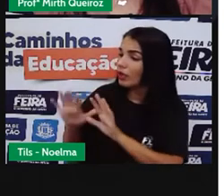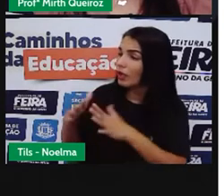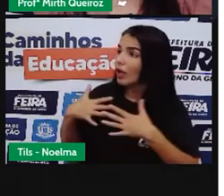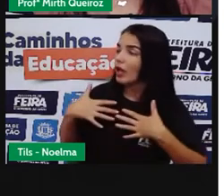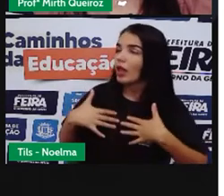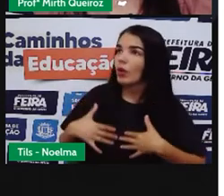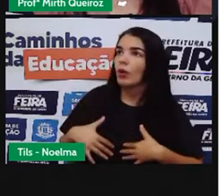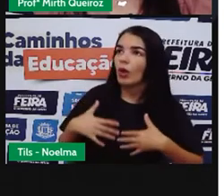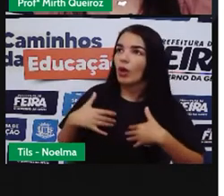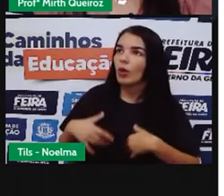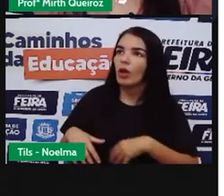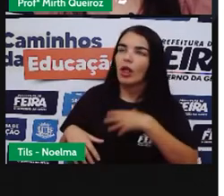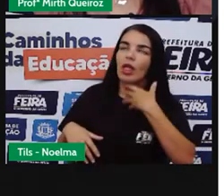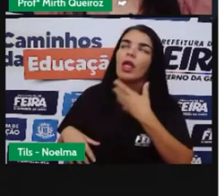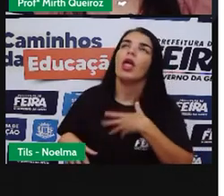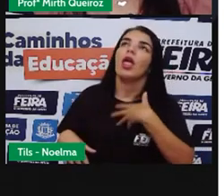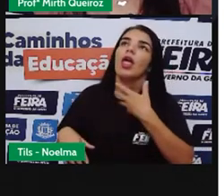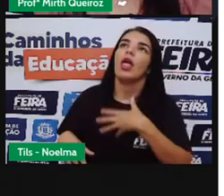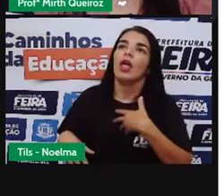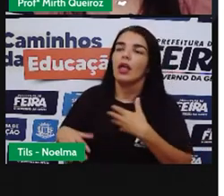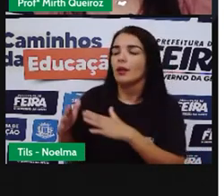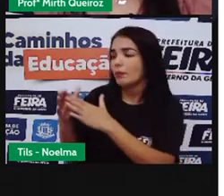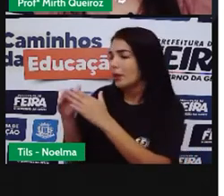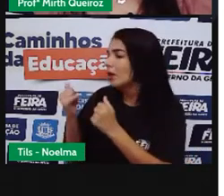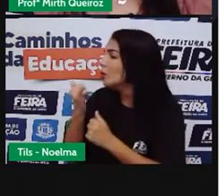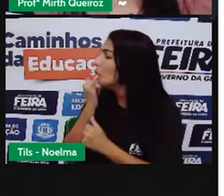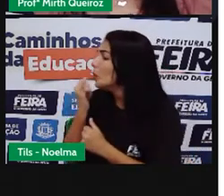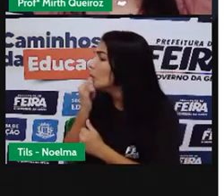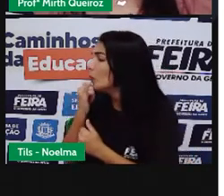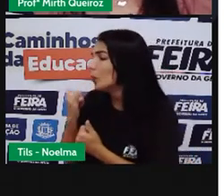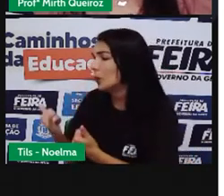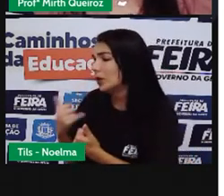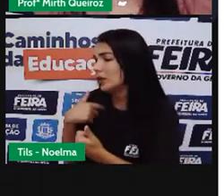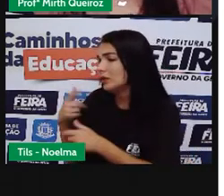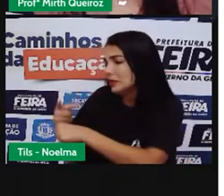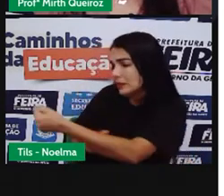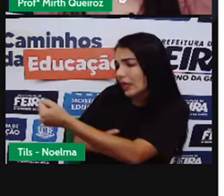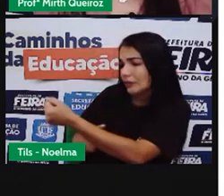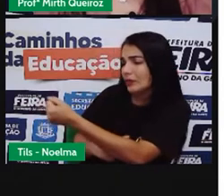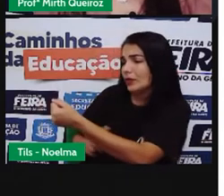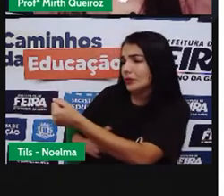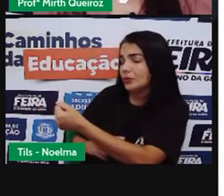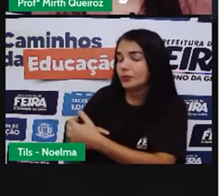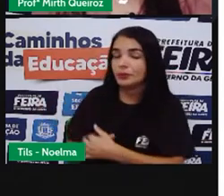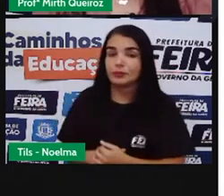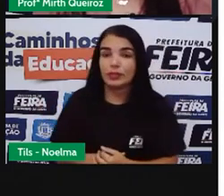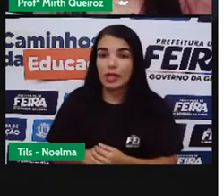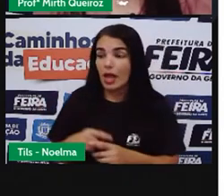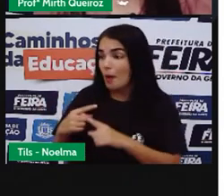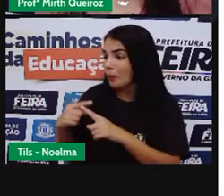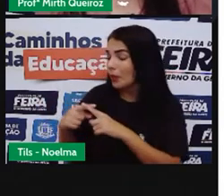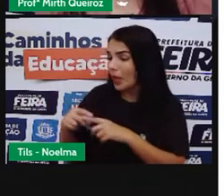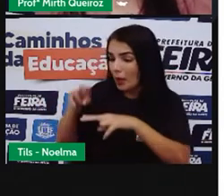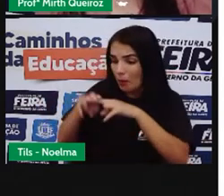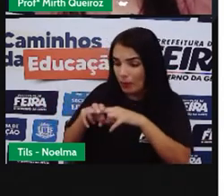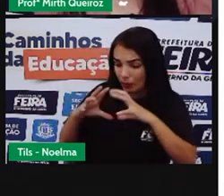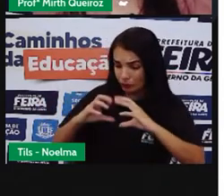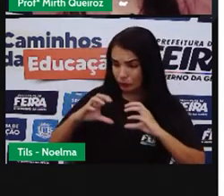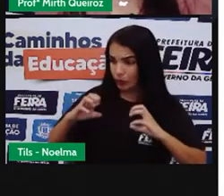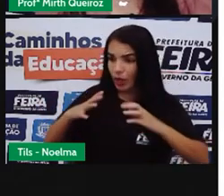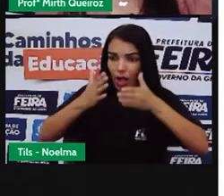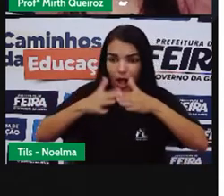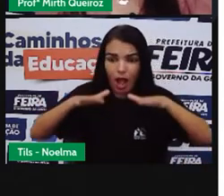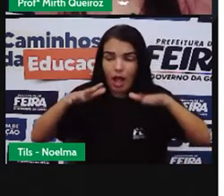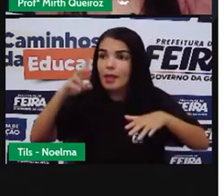recuperar a respiração e pede desculpas. Perdeu a cabeça. É que o banco flutuante é demais.